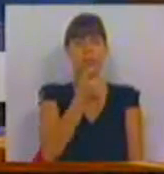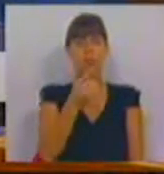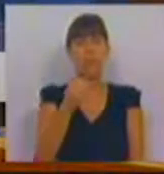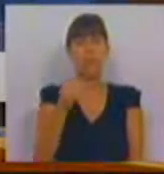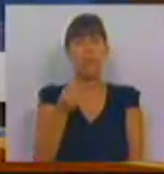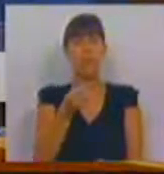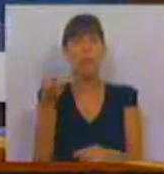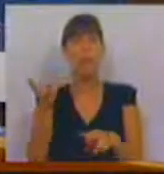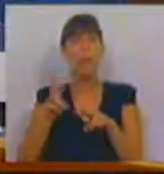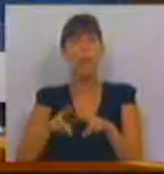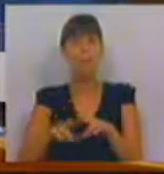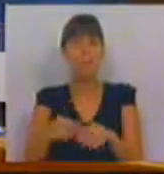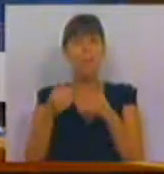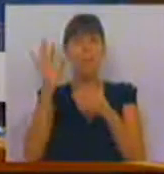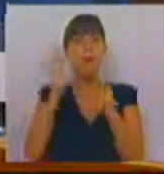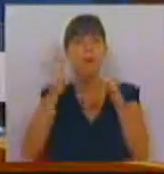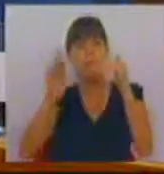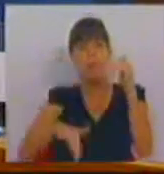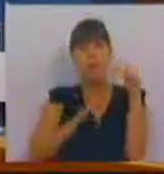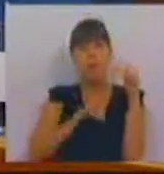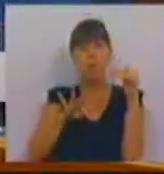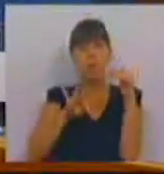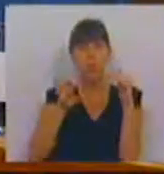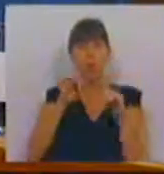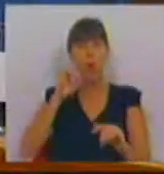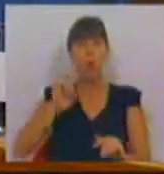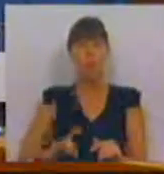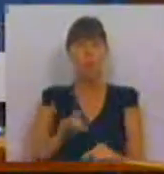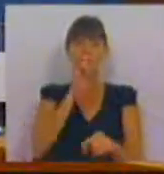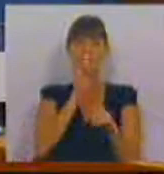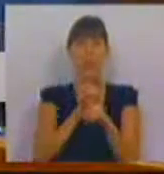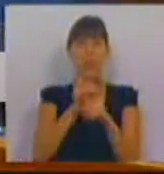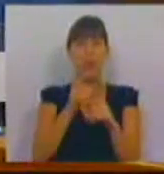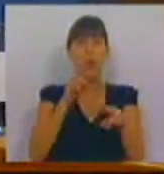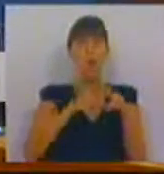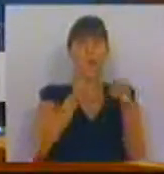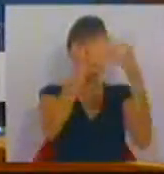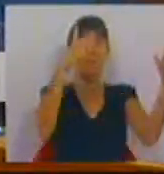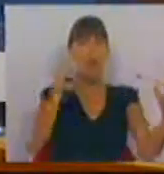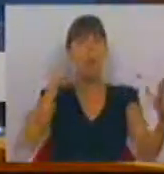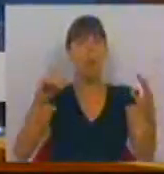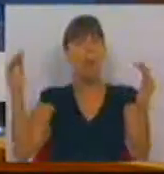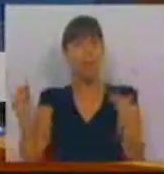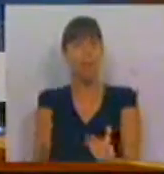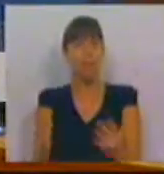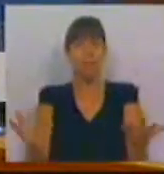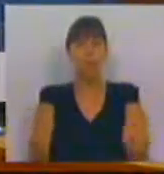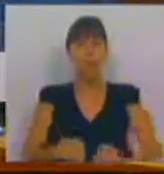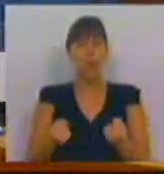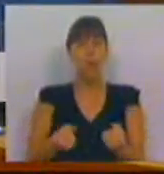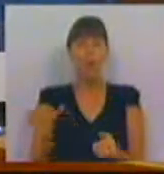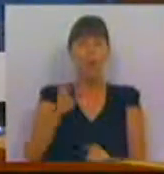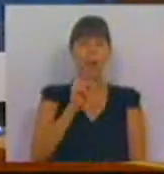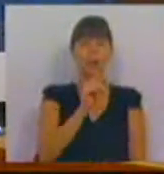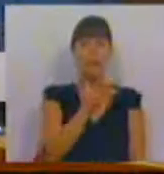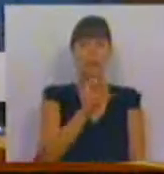presos, tem menos de 246 guardas, ao mesmo tempo que subiram os presos, desceram os guardas. Não consegue ter